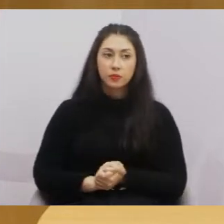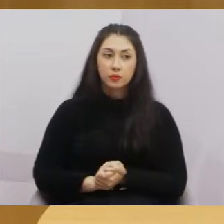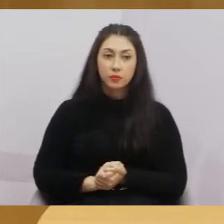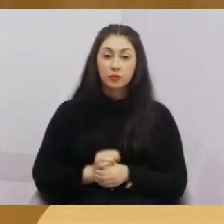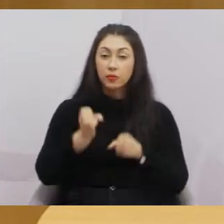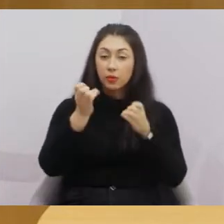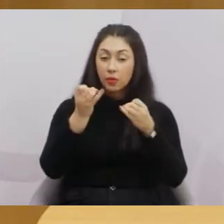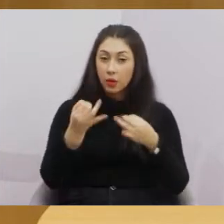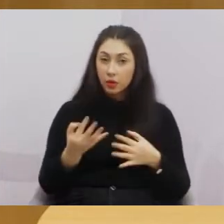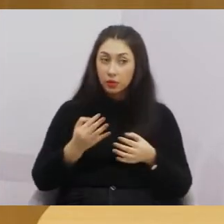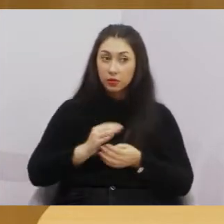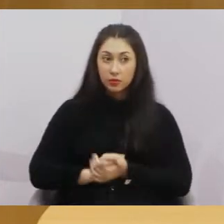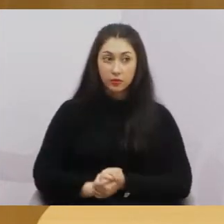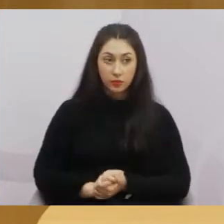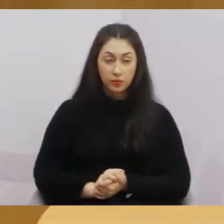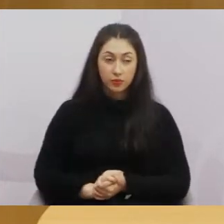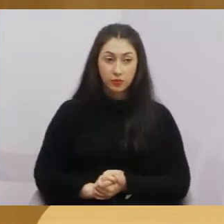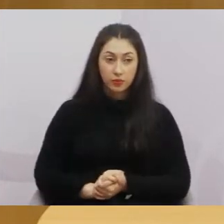Justificativa.